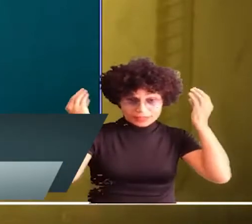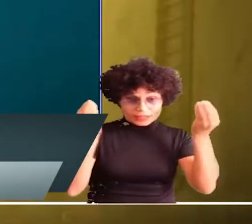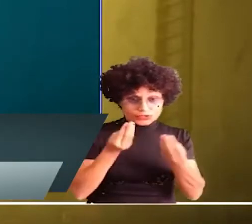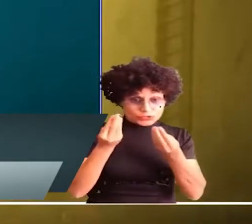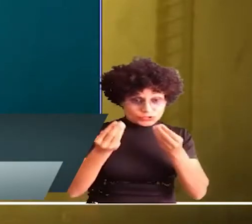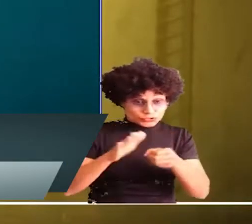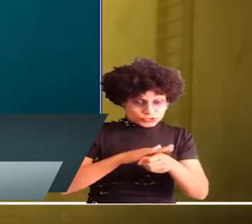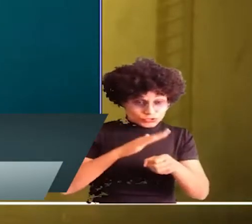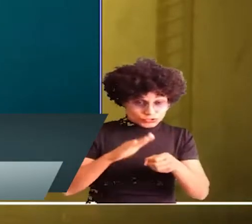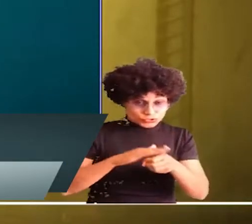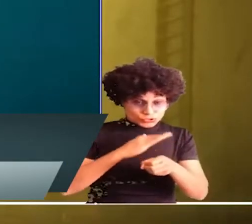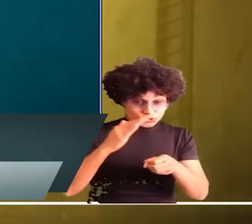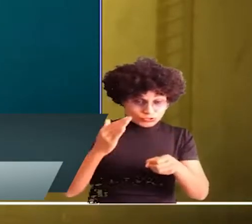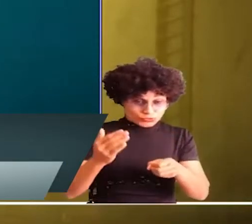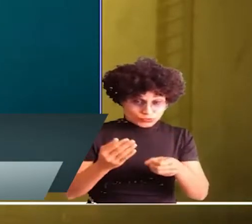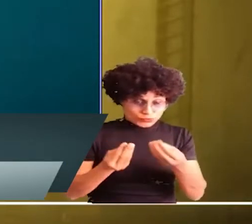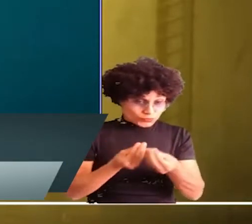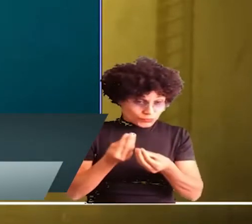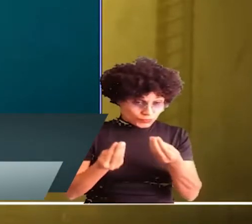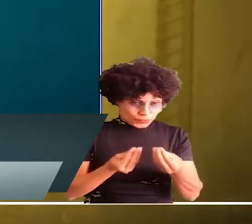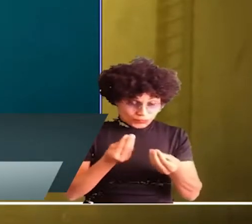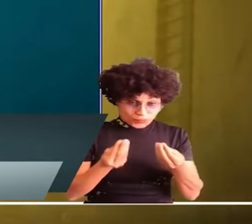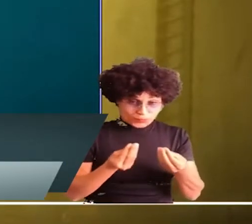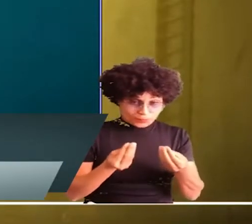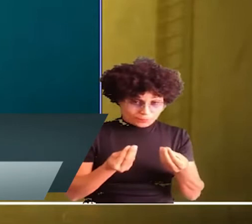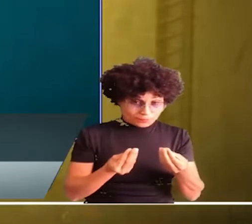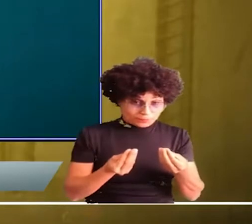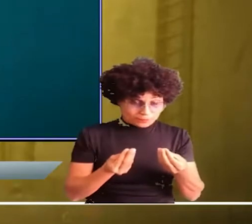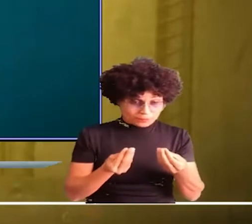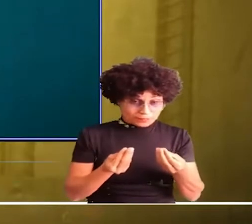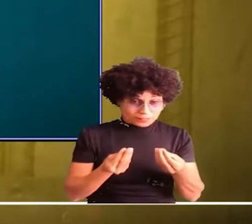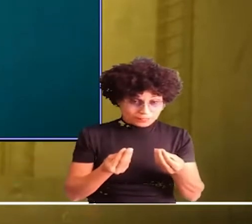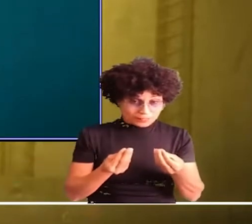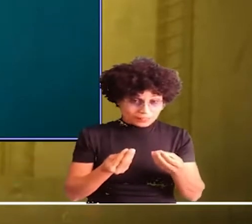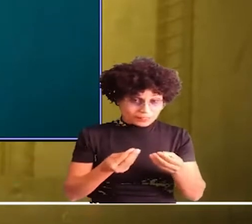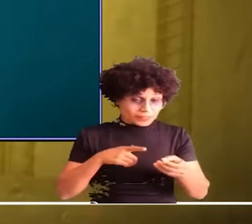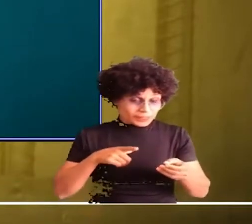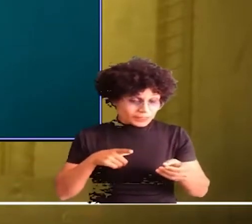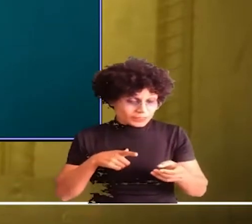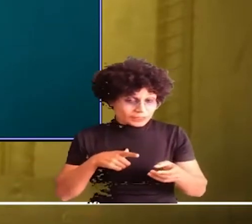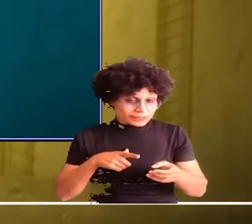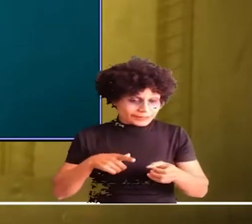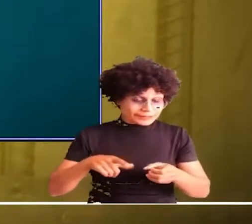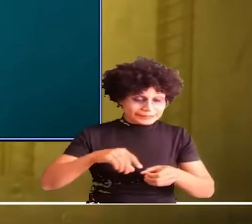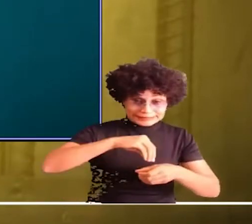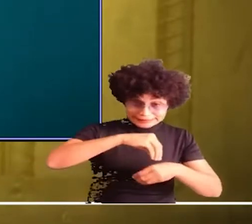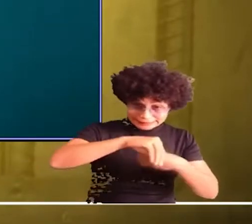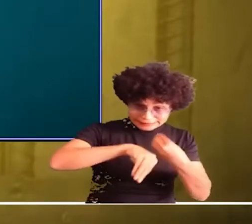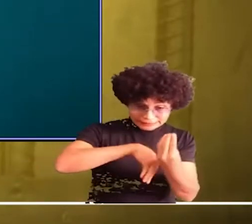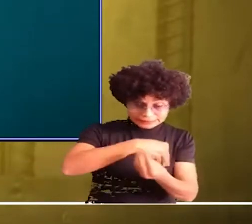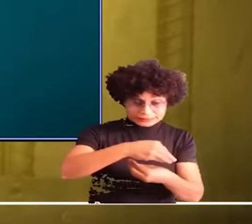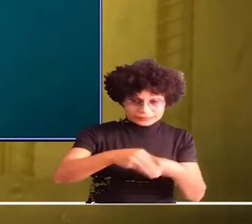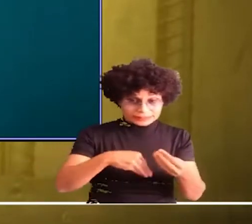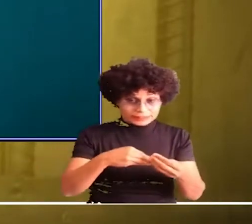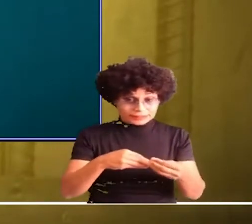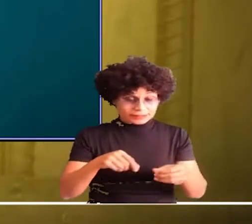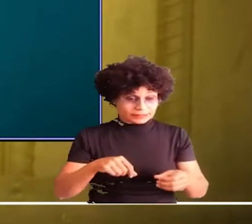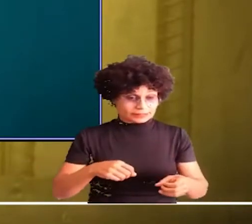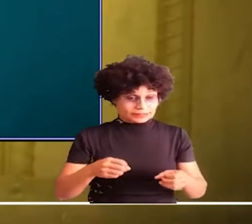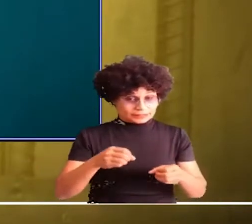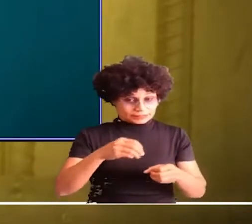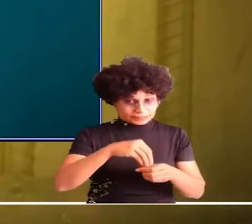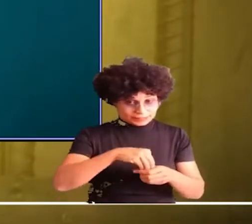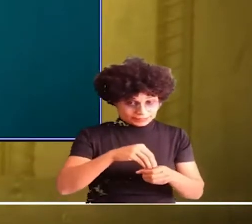atuação do CONCEP e de todos aqueles que se viram envolvidos na contenção da pandemia, ela